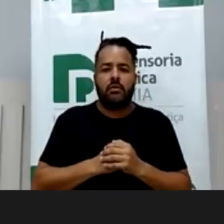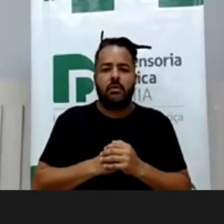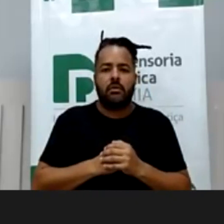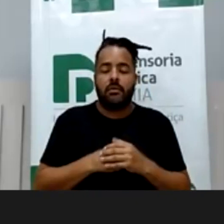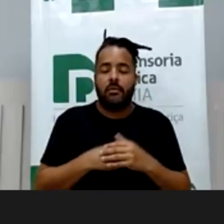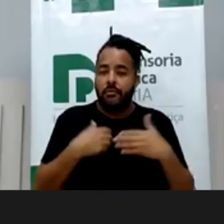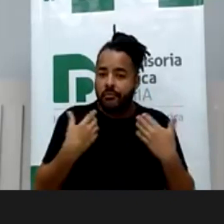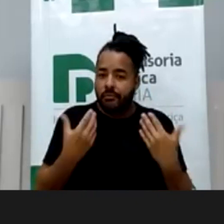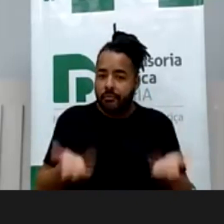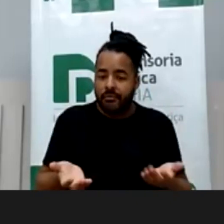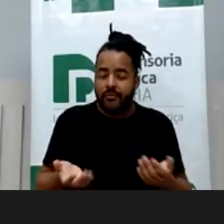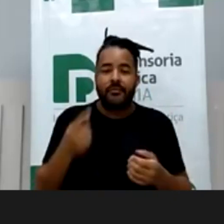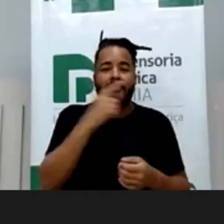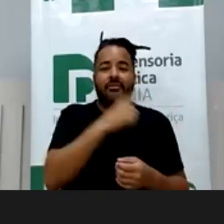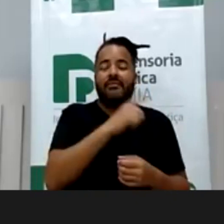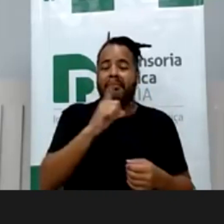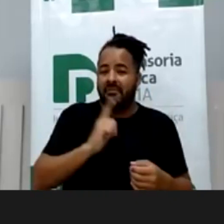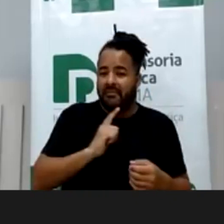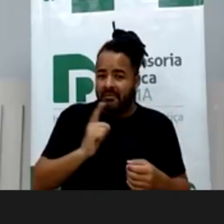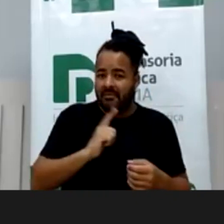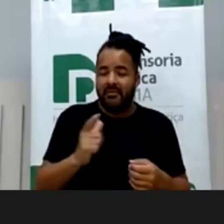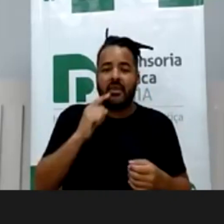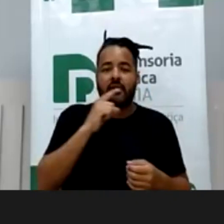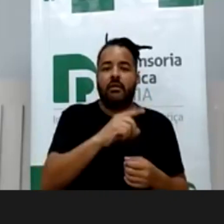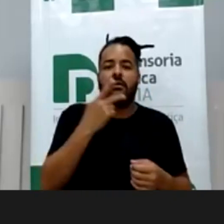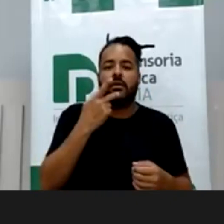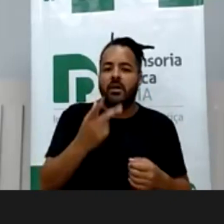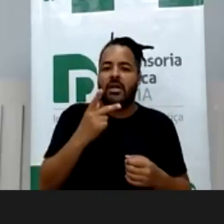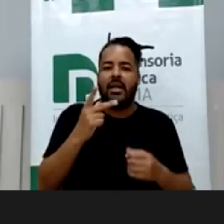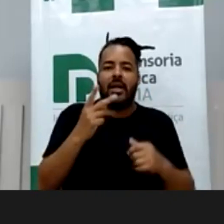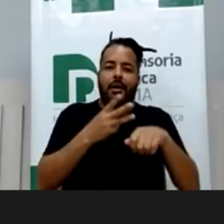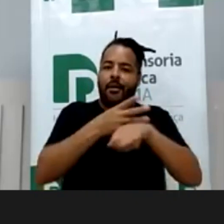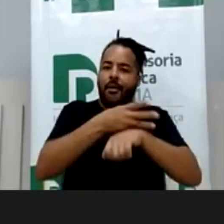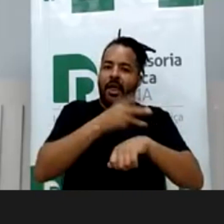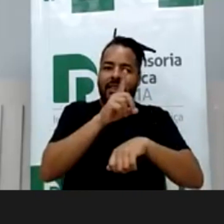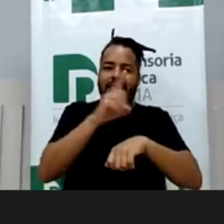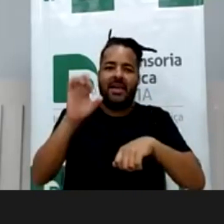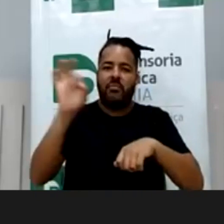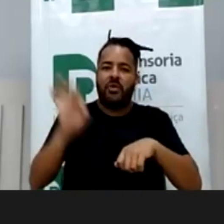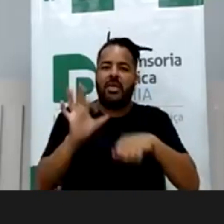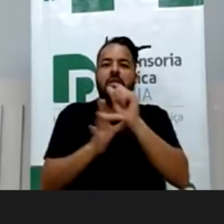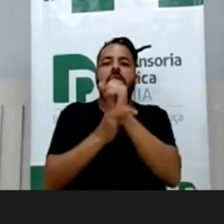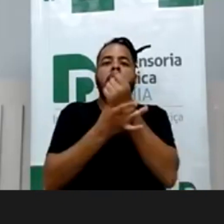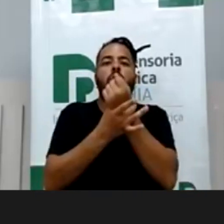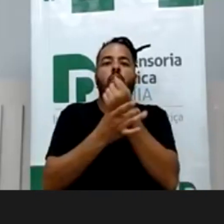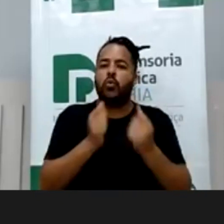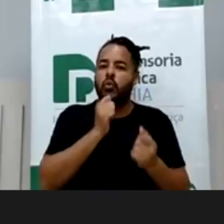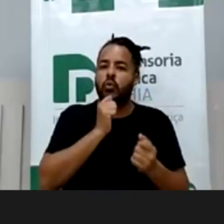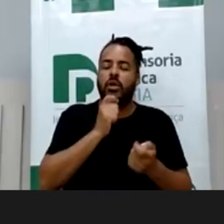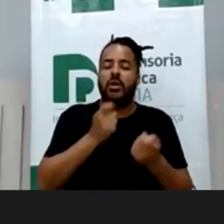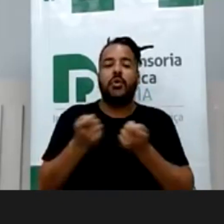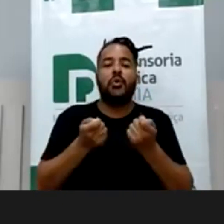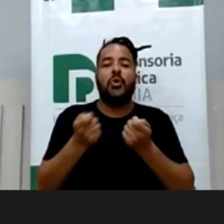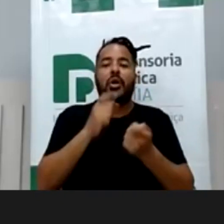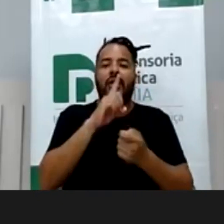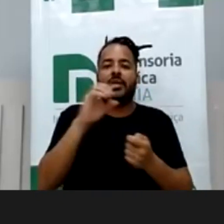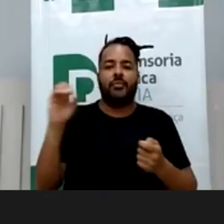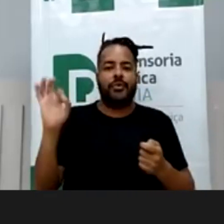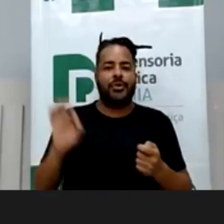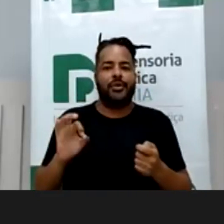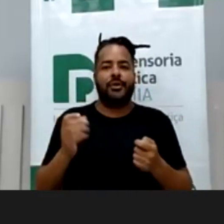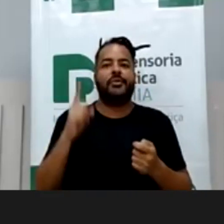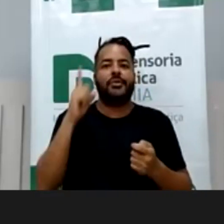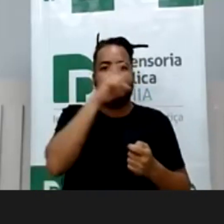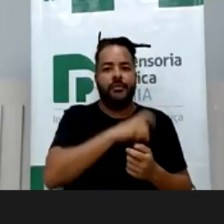então, até um aplicativo não é 100% seguro, agora, é o que eu estou dizendo, é impossível controlar 100%, tá? Hoje as